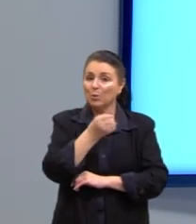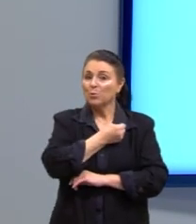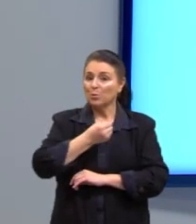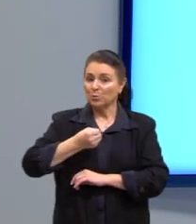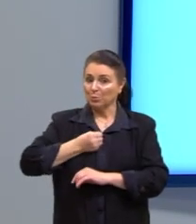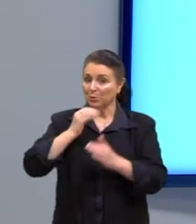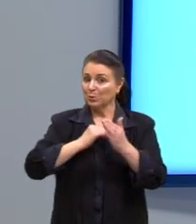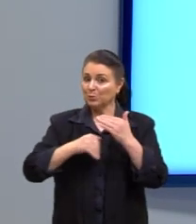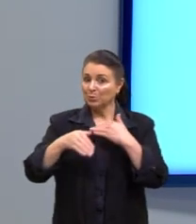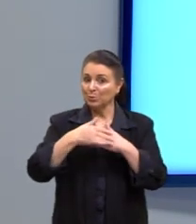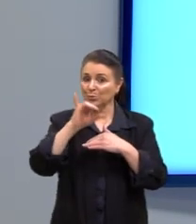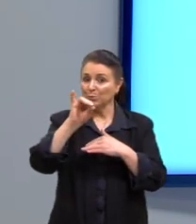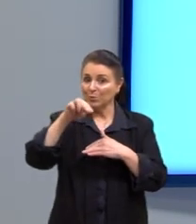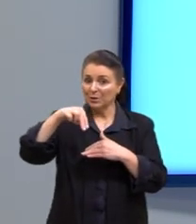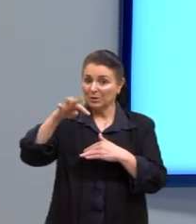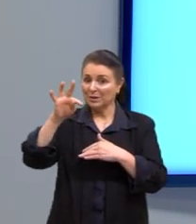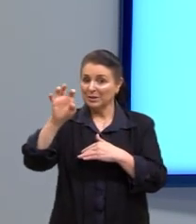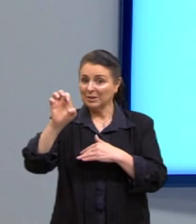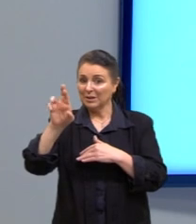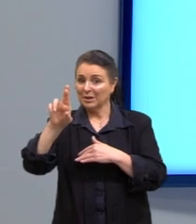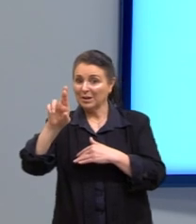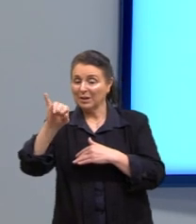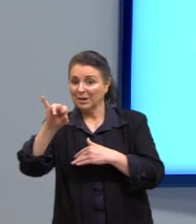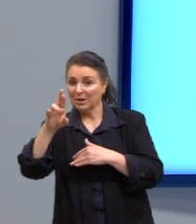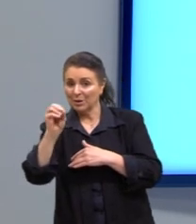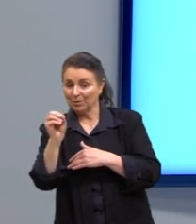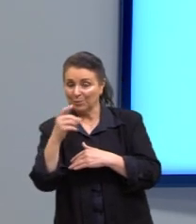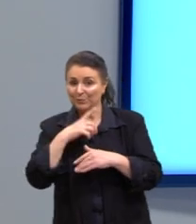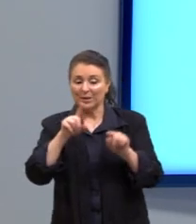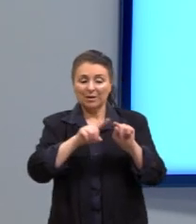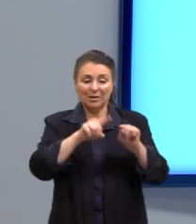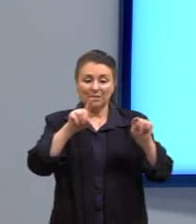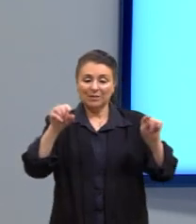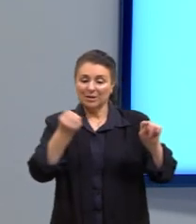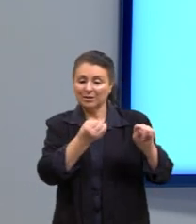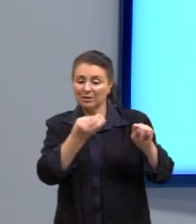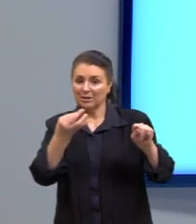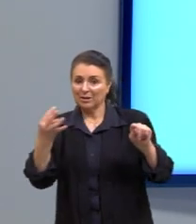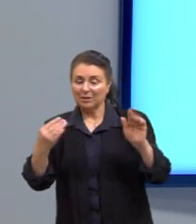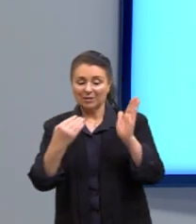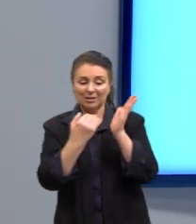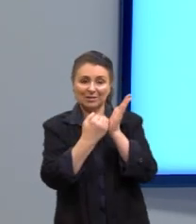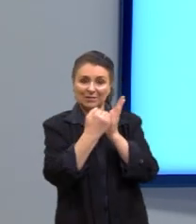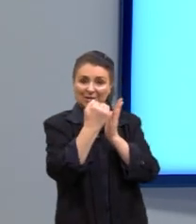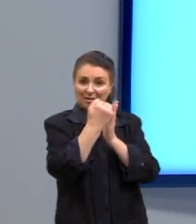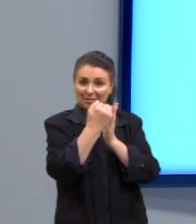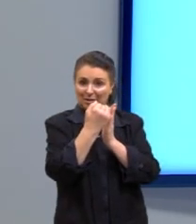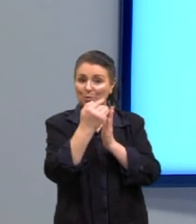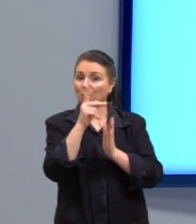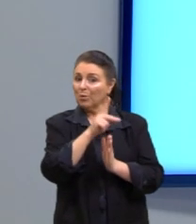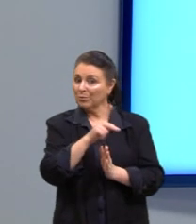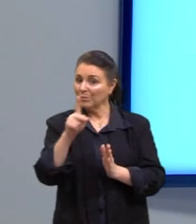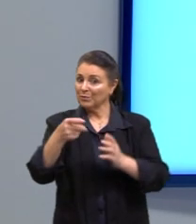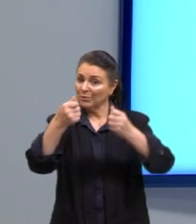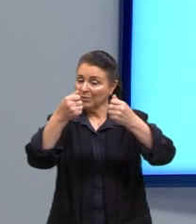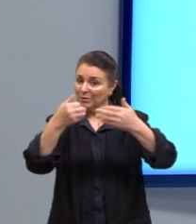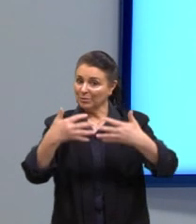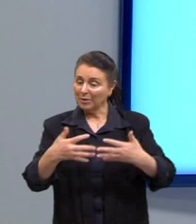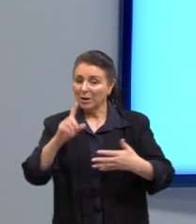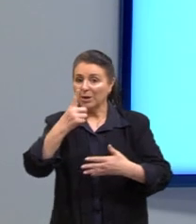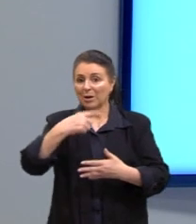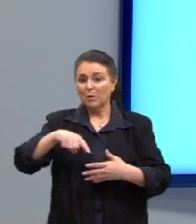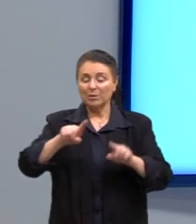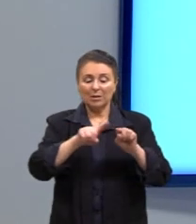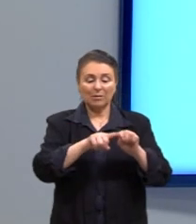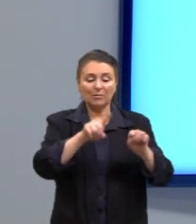Estou fazendo uma contagem. Então, a variável quantitativa é classificada dessa forma. A próxima seria a